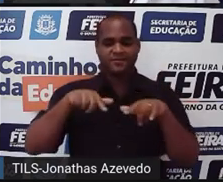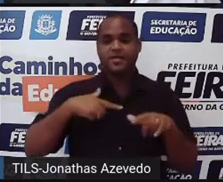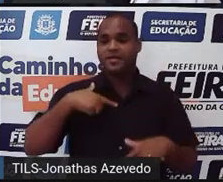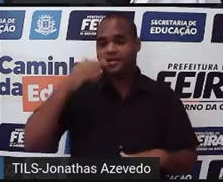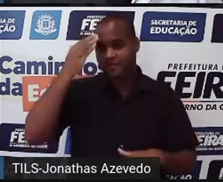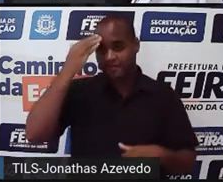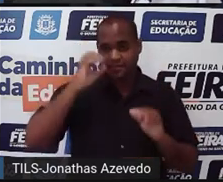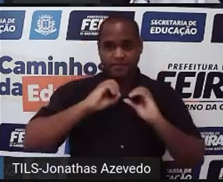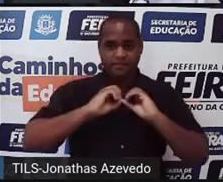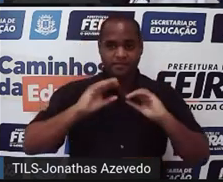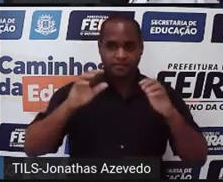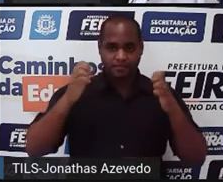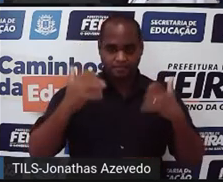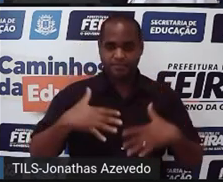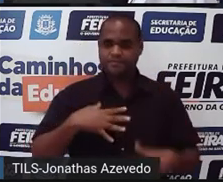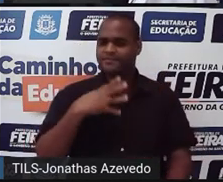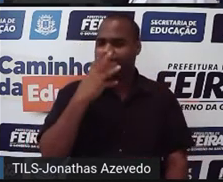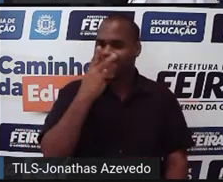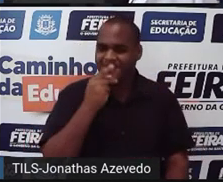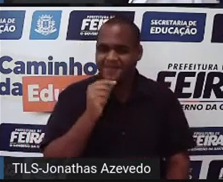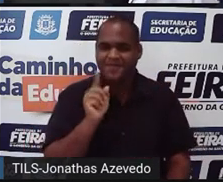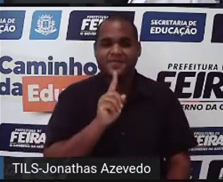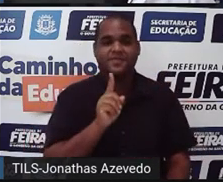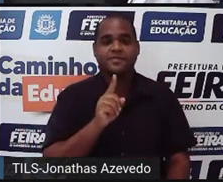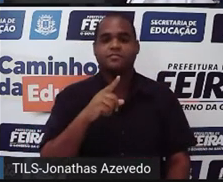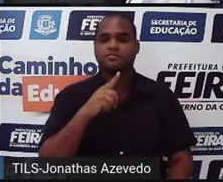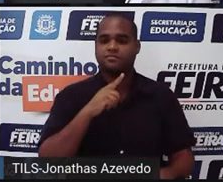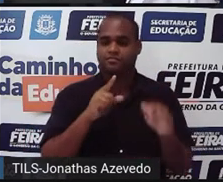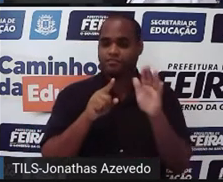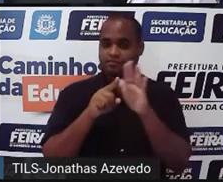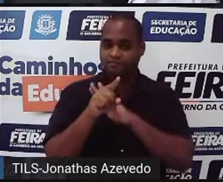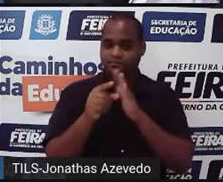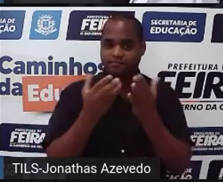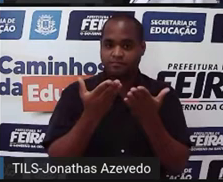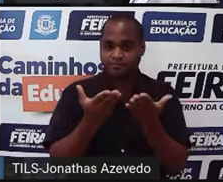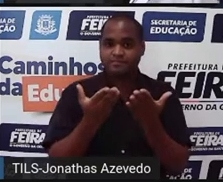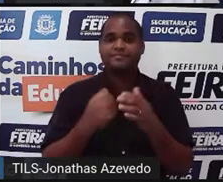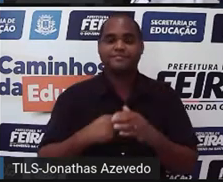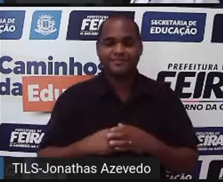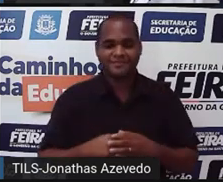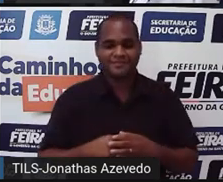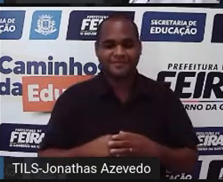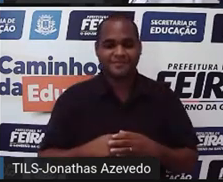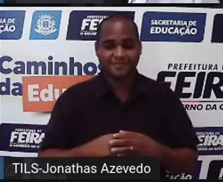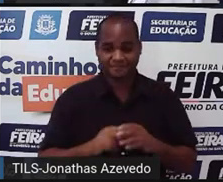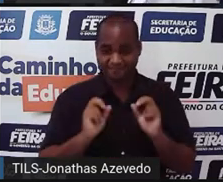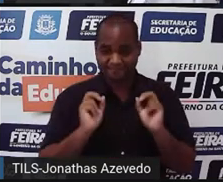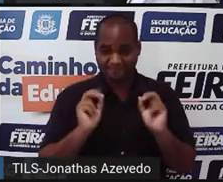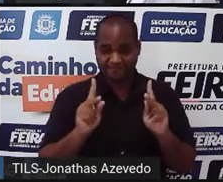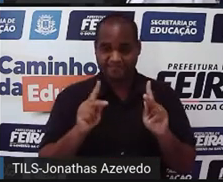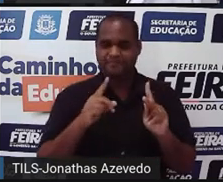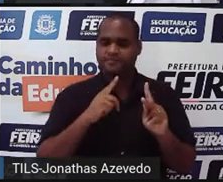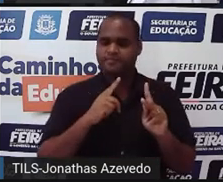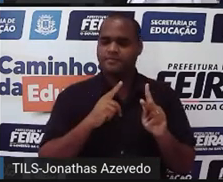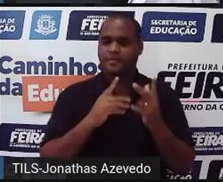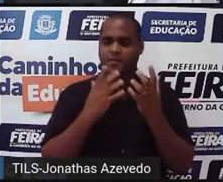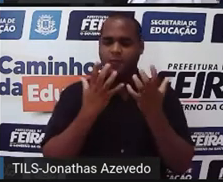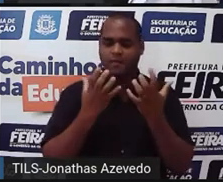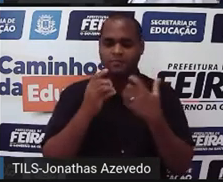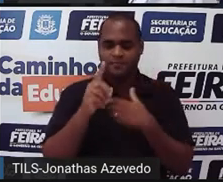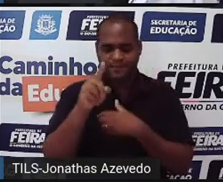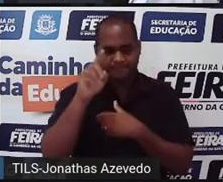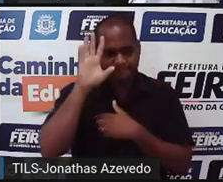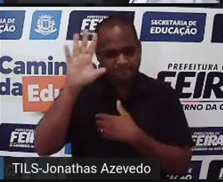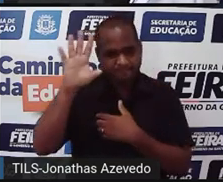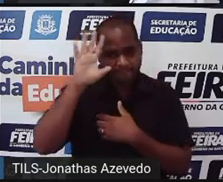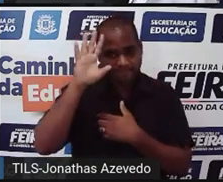Então vamos lá, sem demoras, eu tenho uma perguntinha para você, tá bom? E eu queria que você pensasse